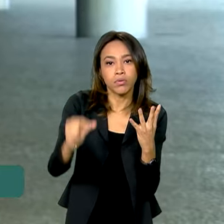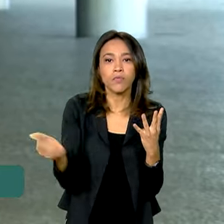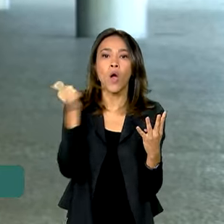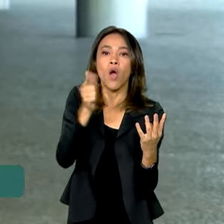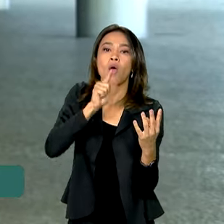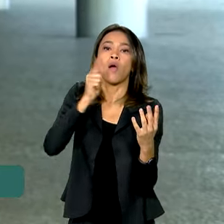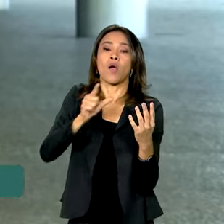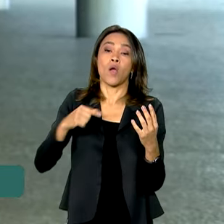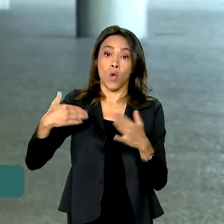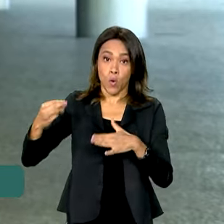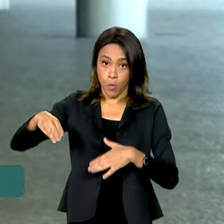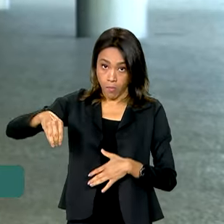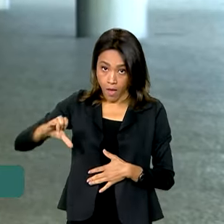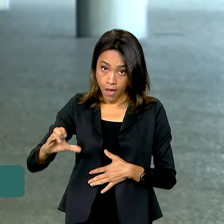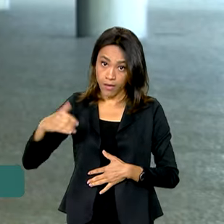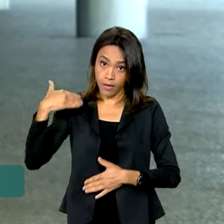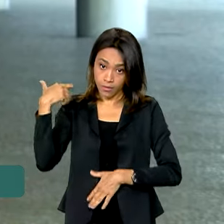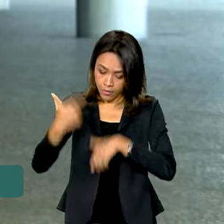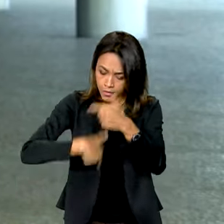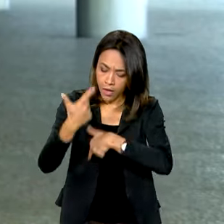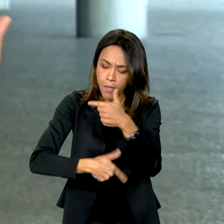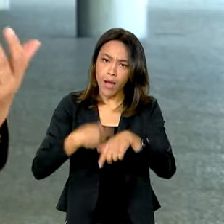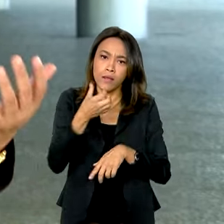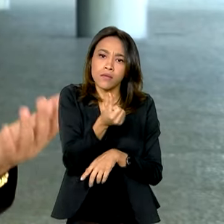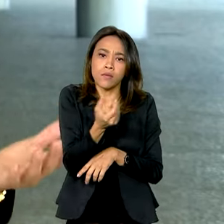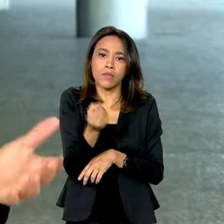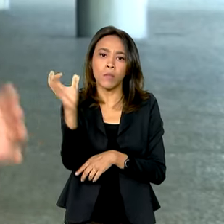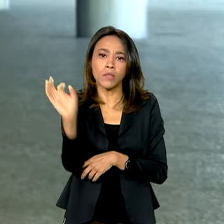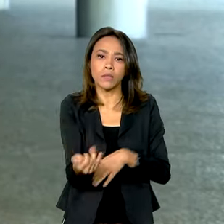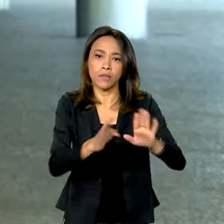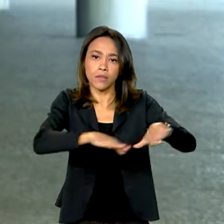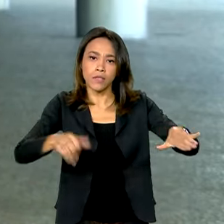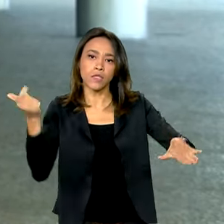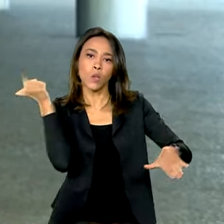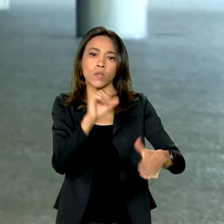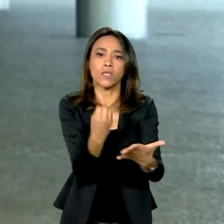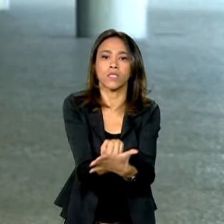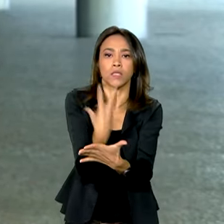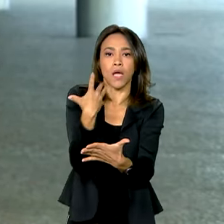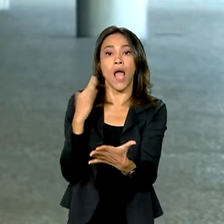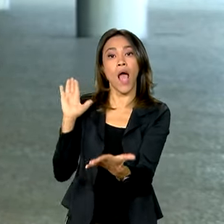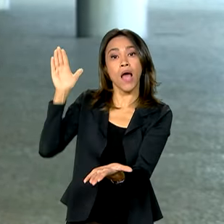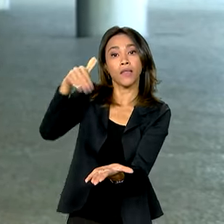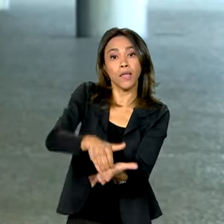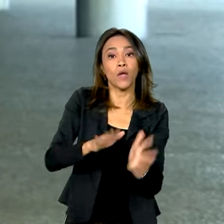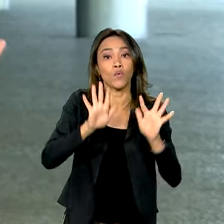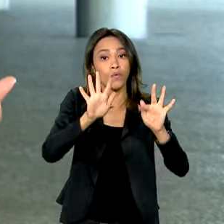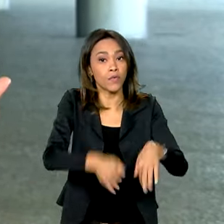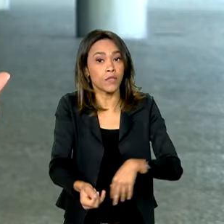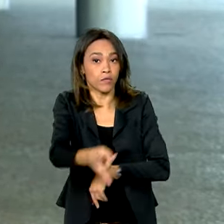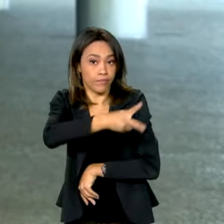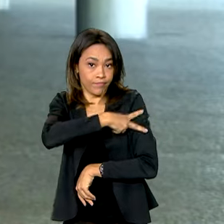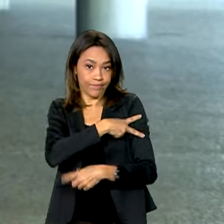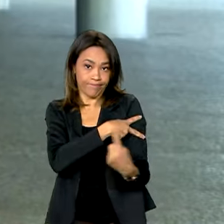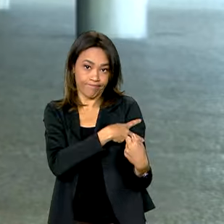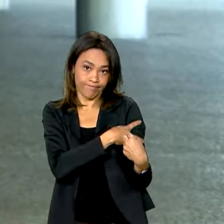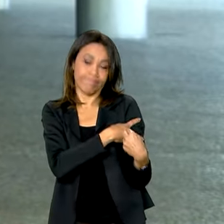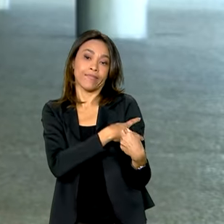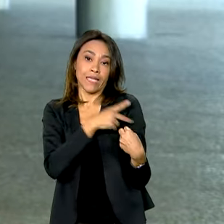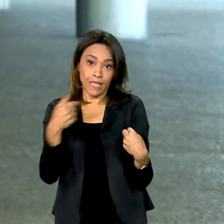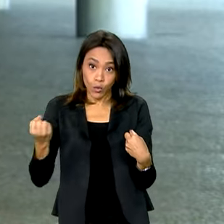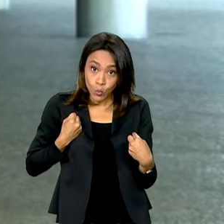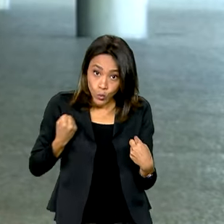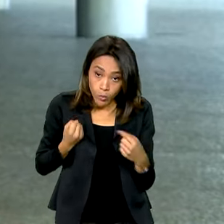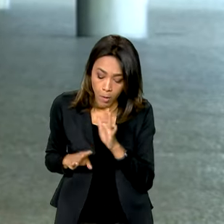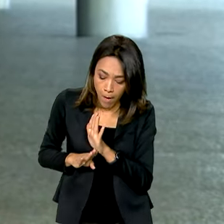ano 60% das crianças estejam alfabetizadas até o fim do segundo ano do ensino fundamental e que o índice